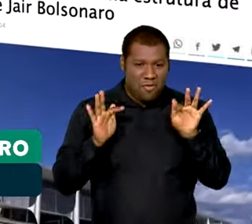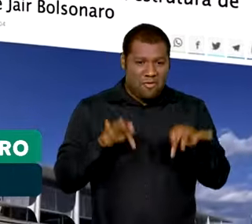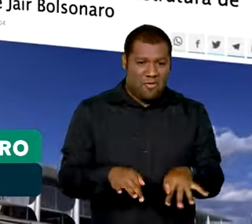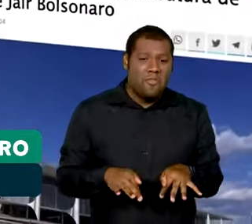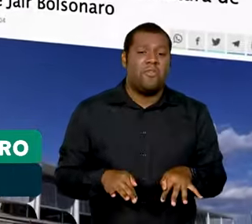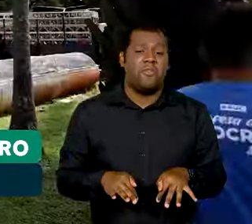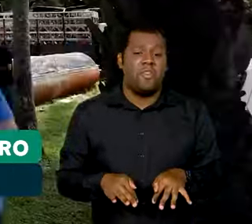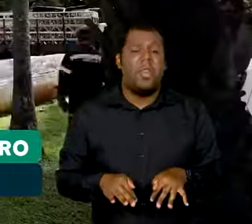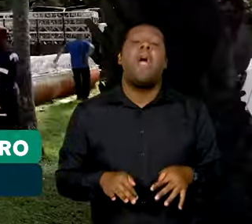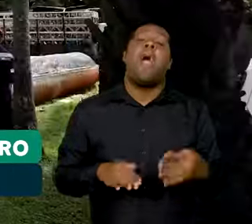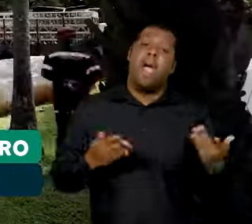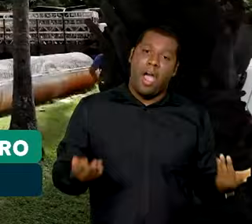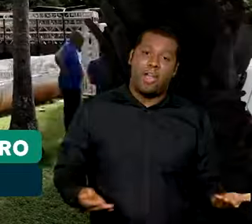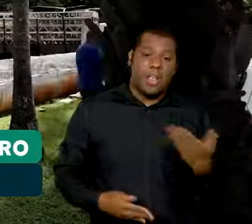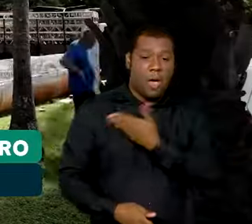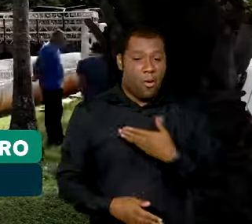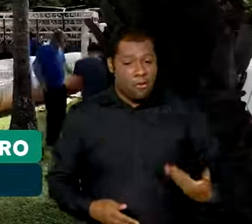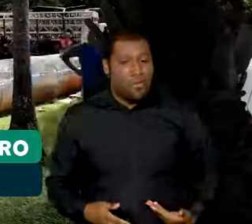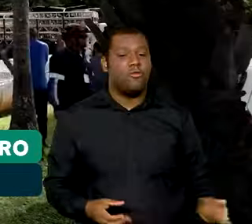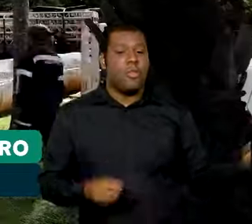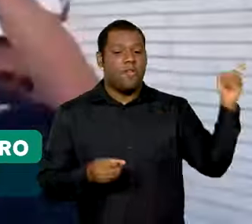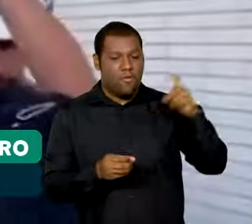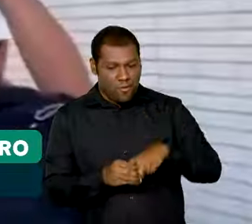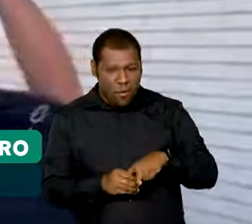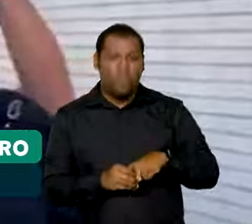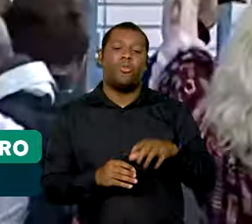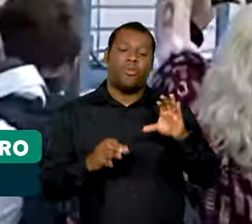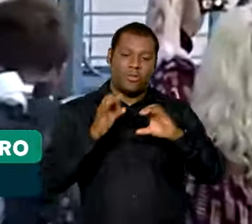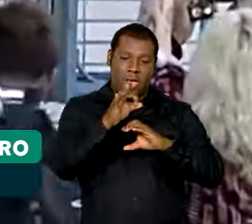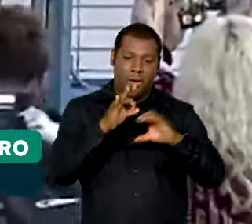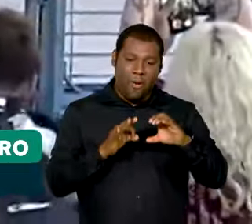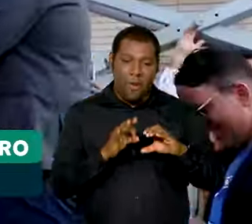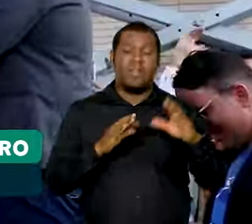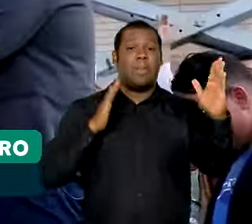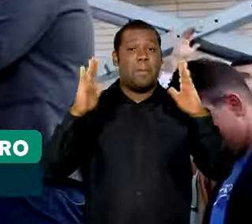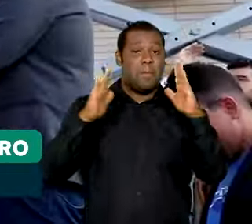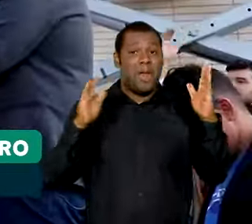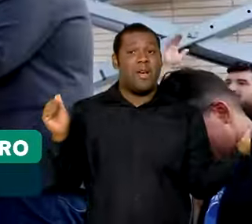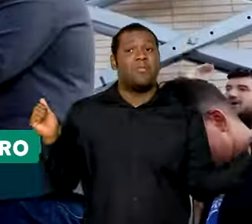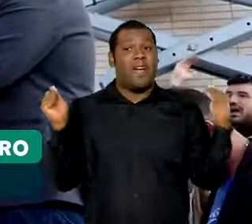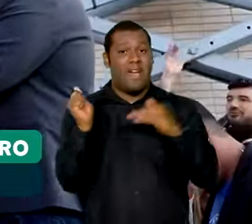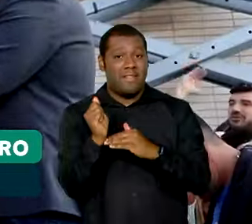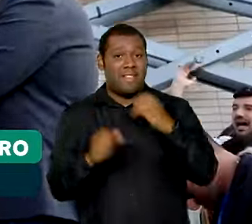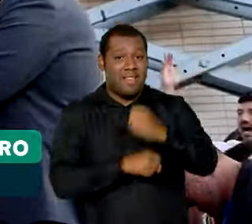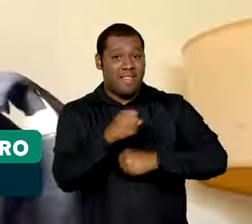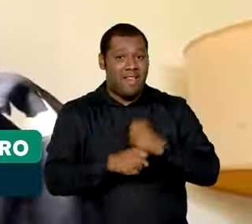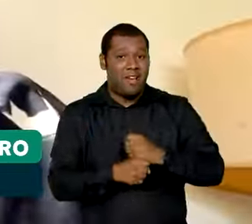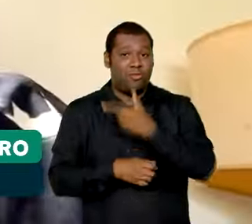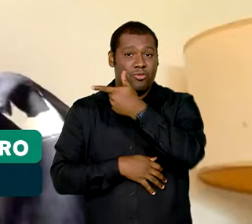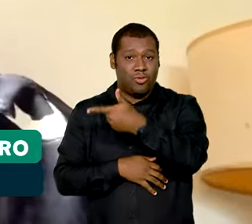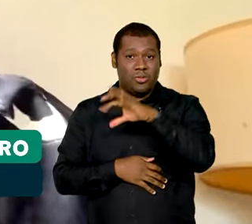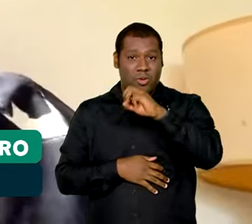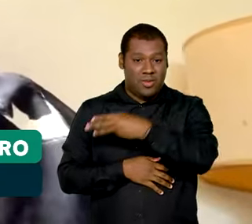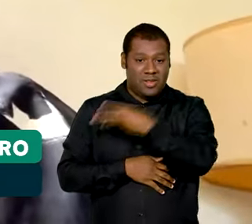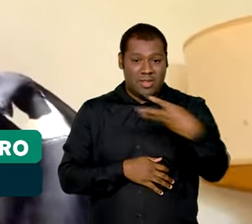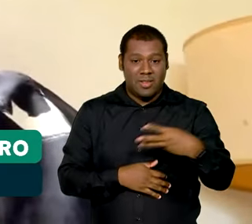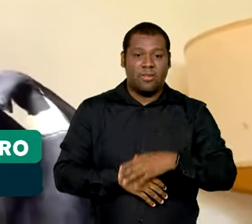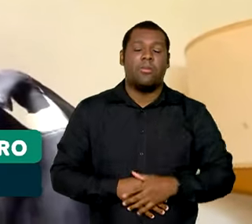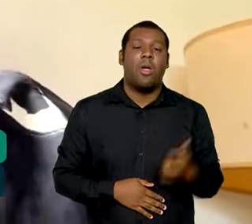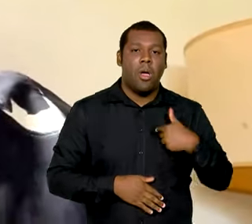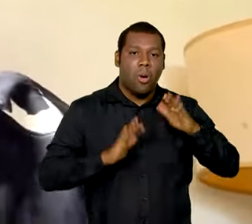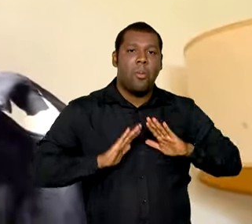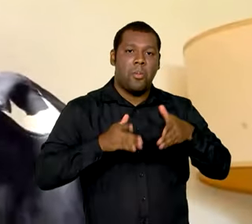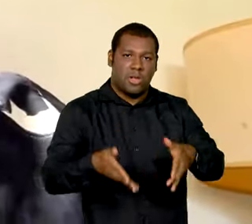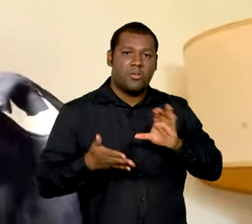existência, voltou com força total e tem validade até 2033. Eu fiz parte da comissão